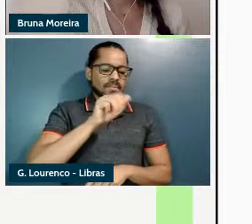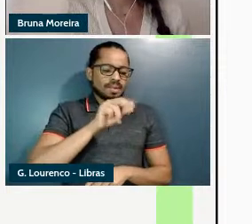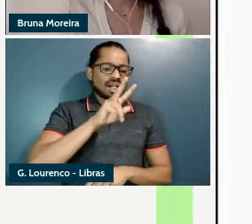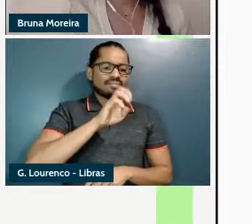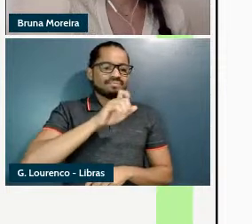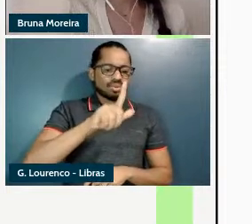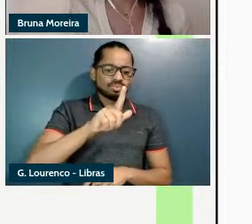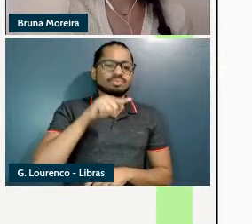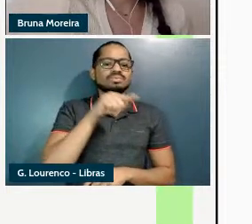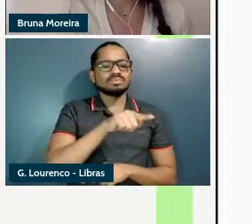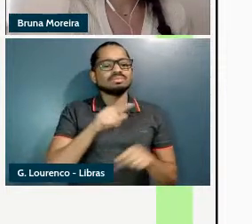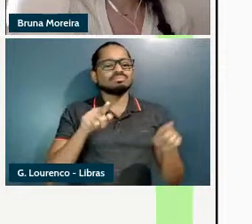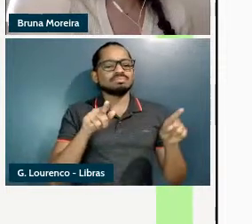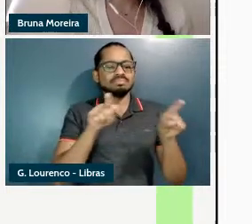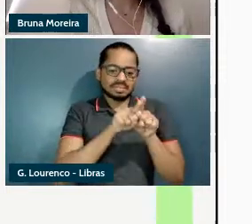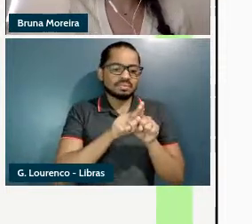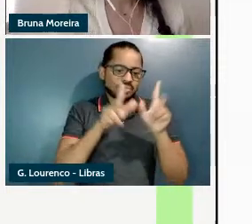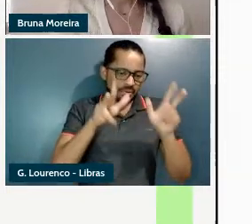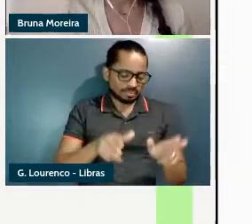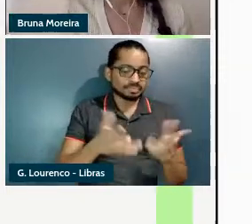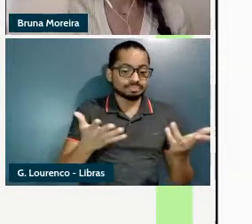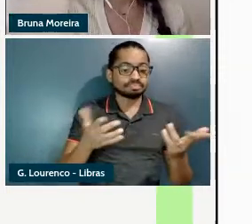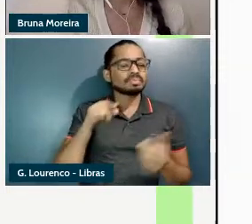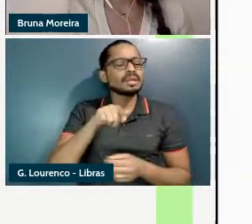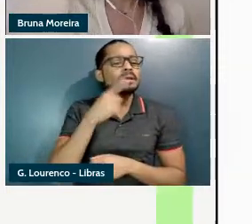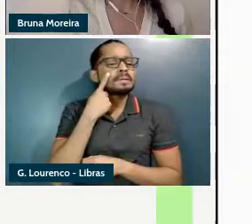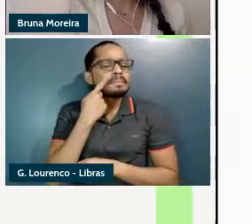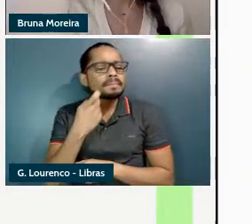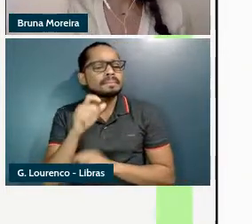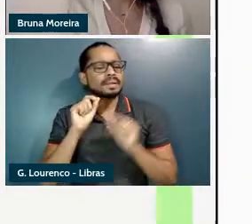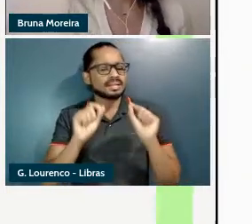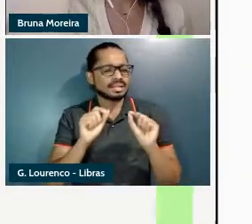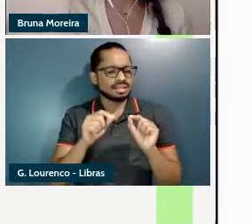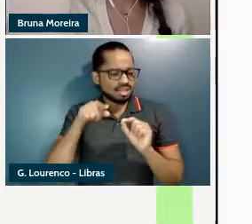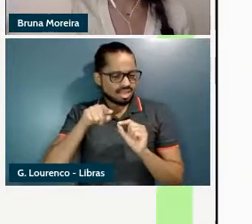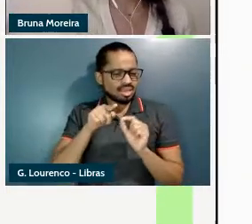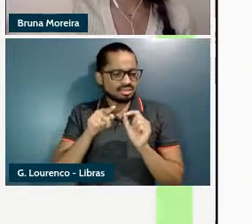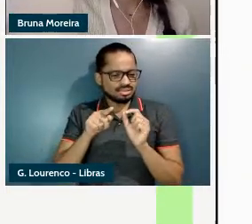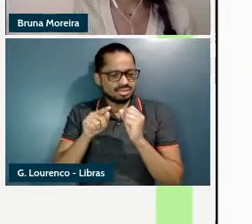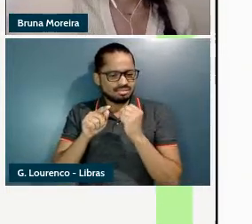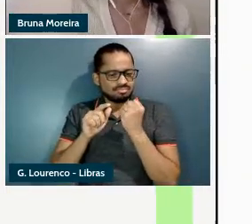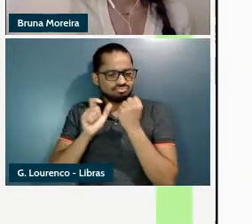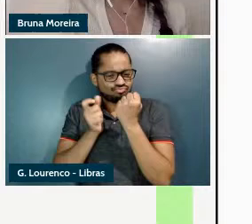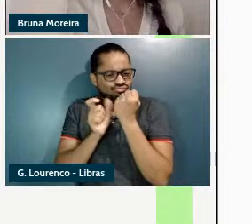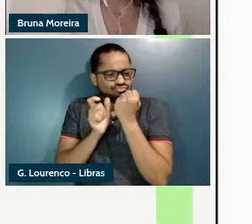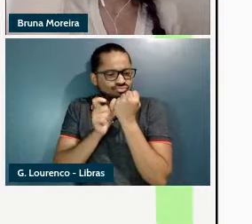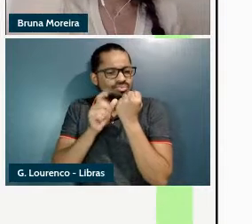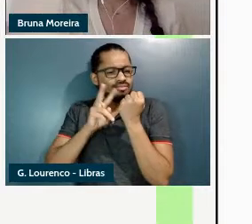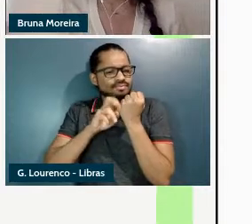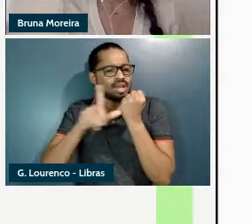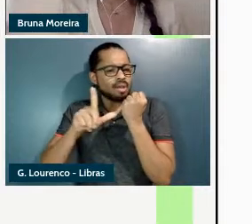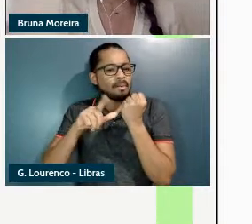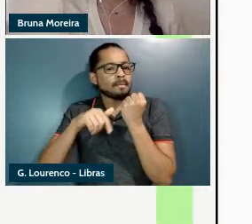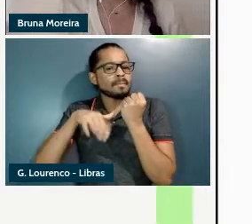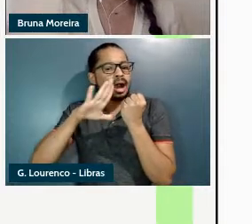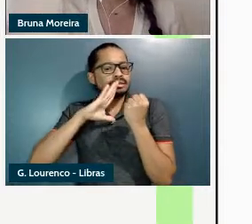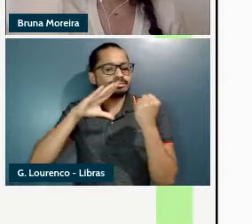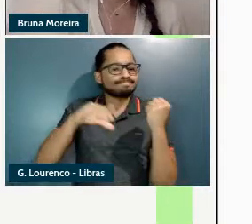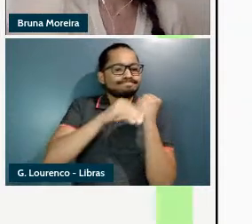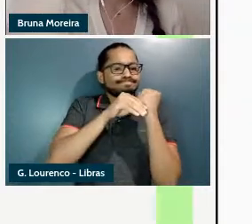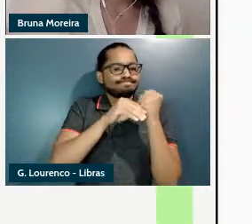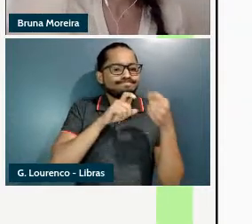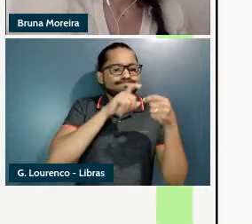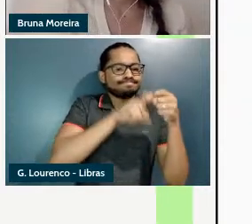adjetivo então o sufixo tem preferência por verbo e faz a mudança categorial segundo o autor isso se deve